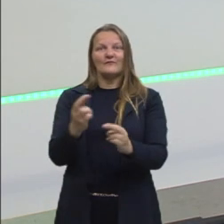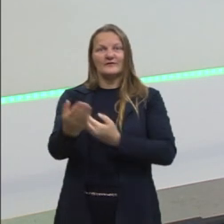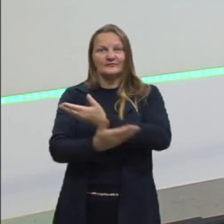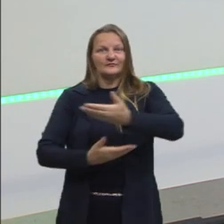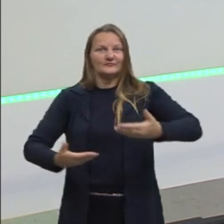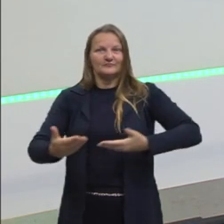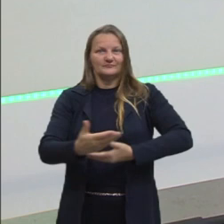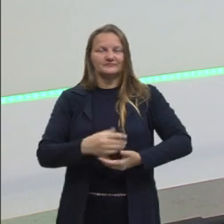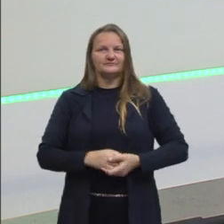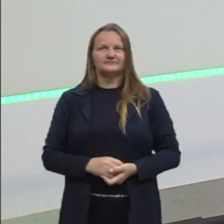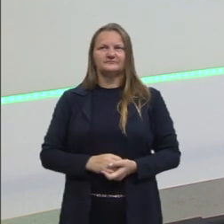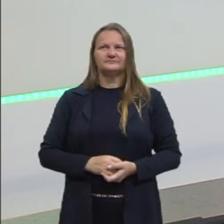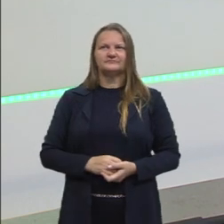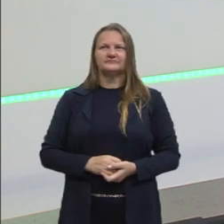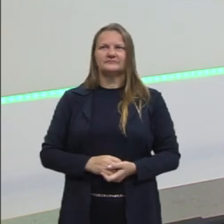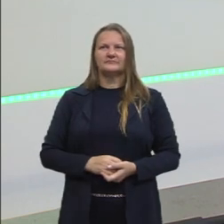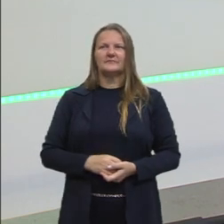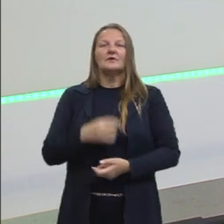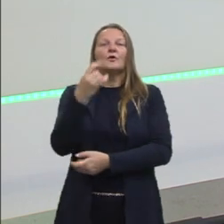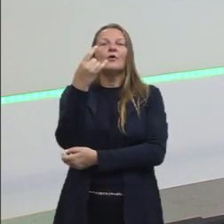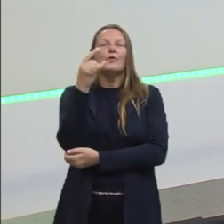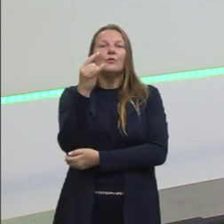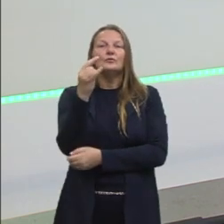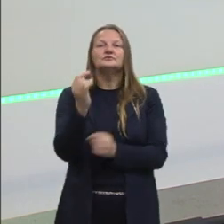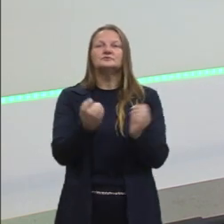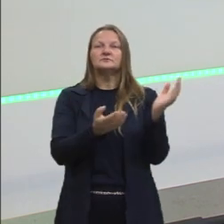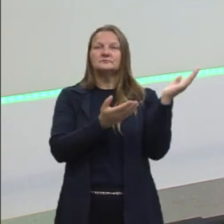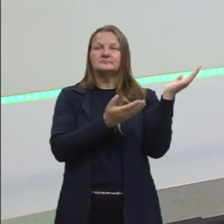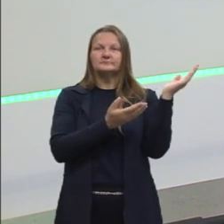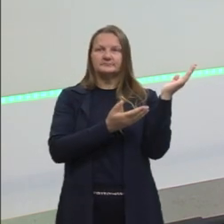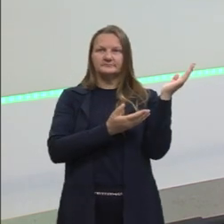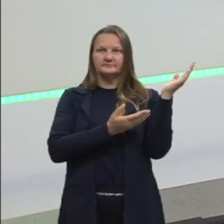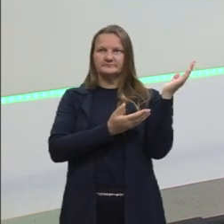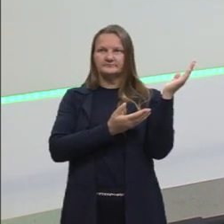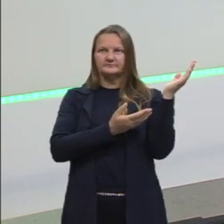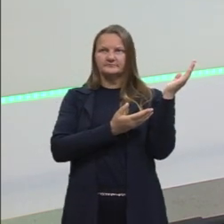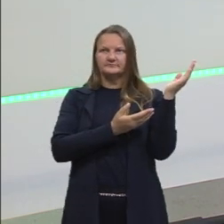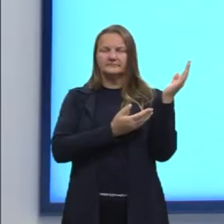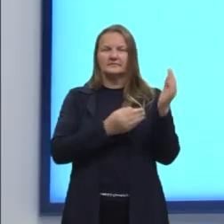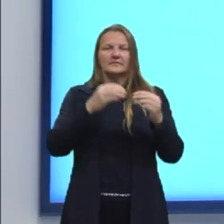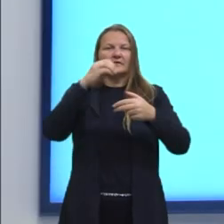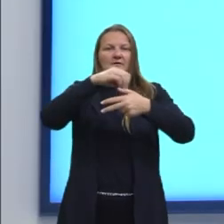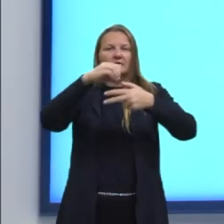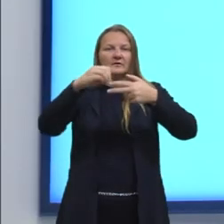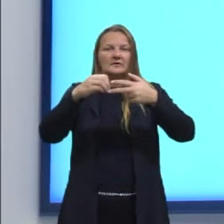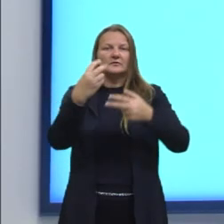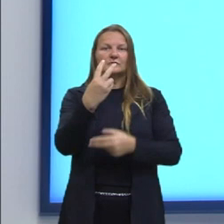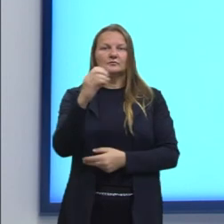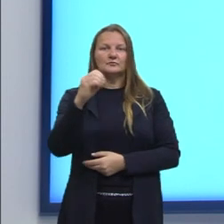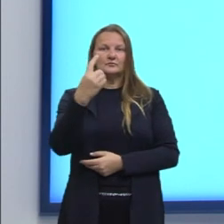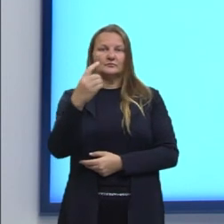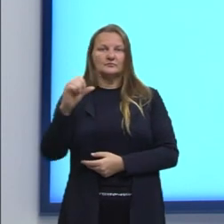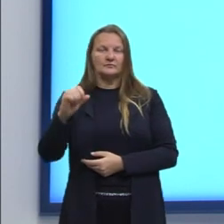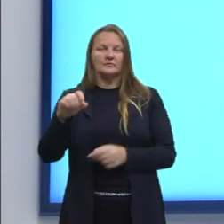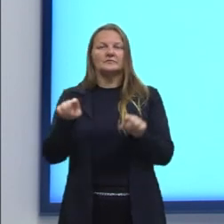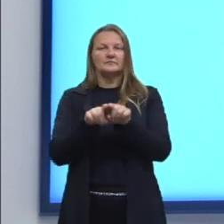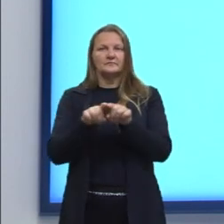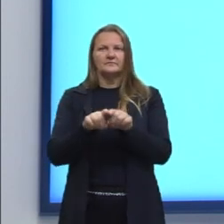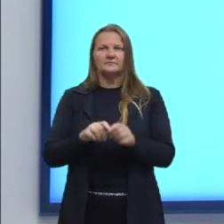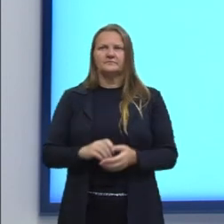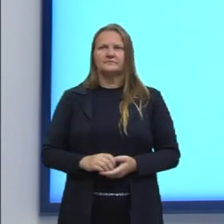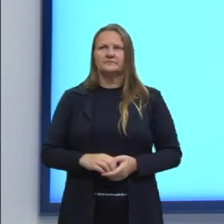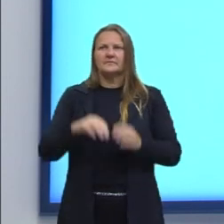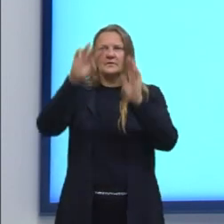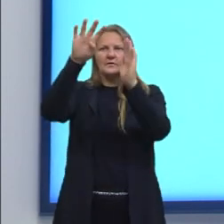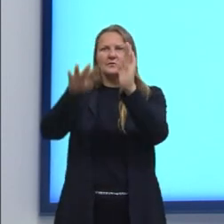E aí nós temos a última questão de hoje que é do Enem de 2019 também. O quadro